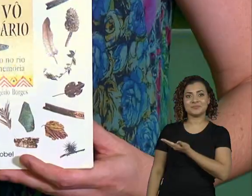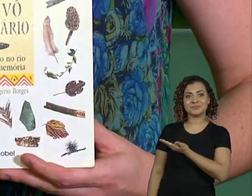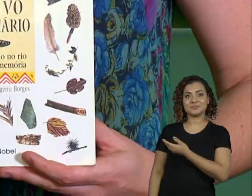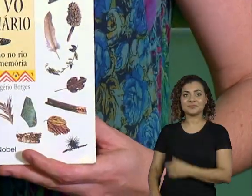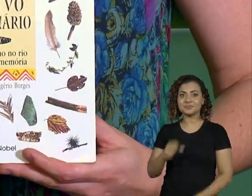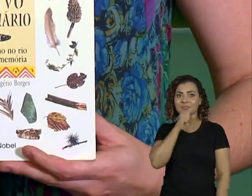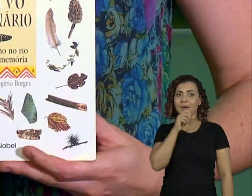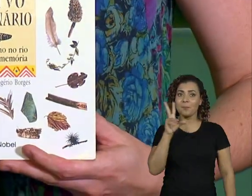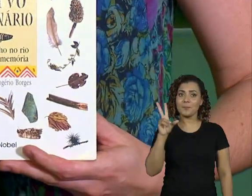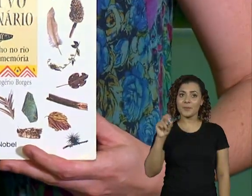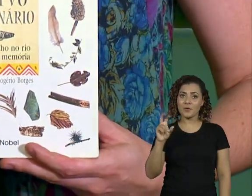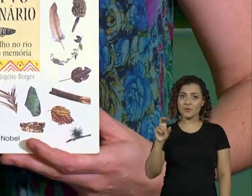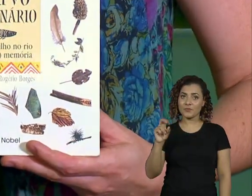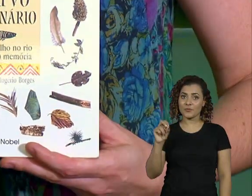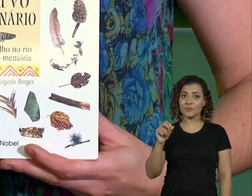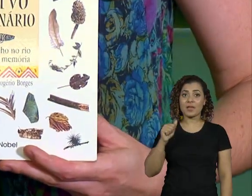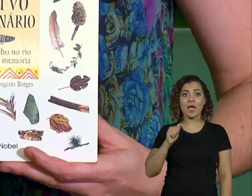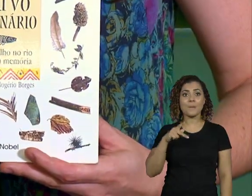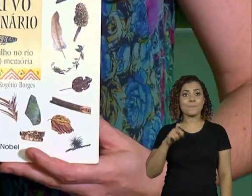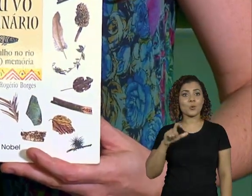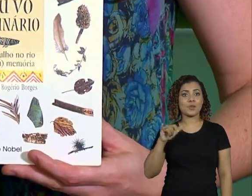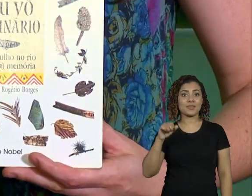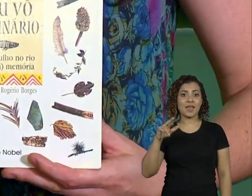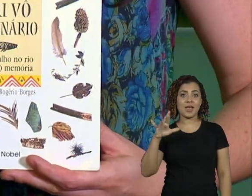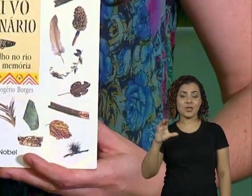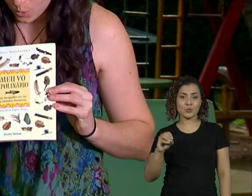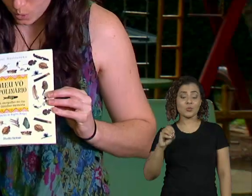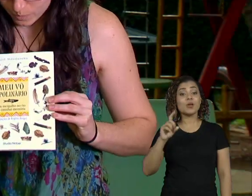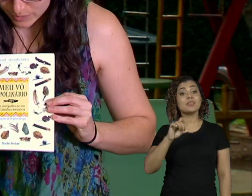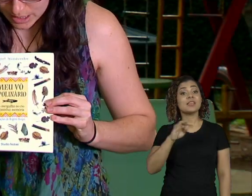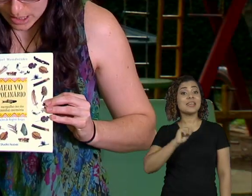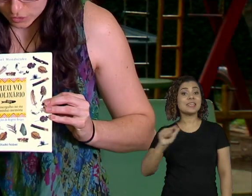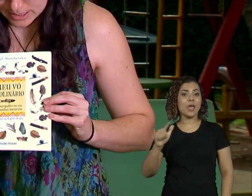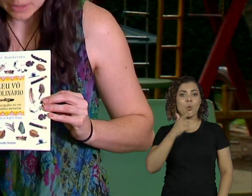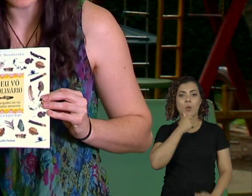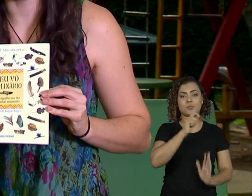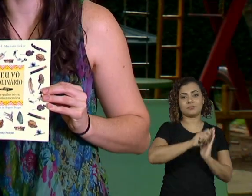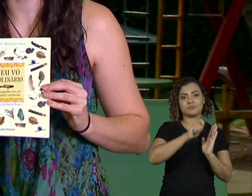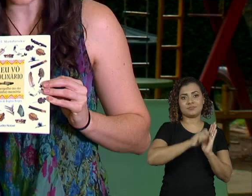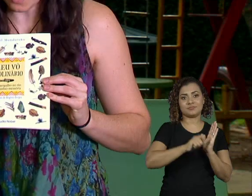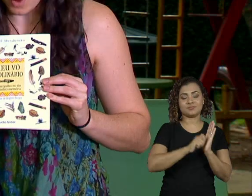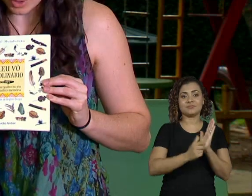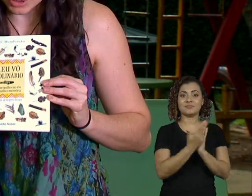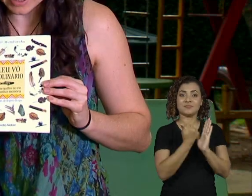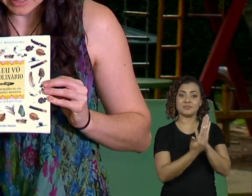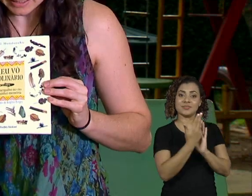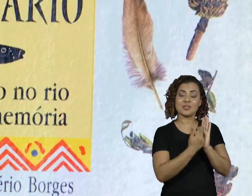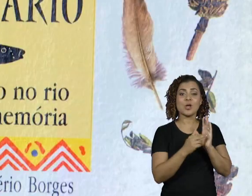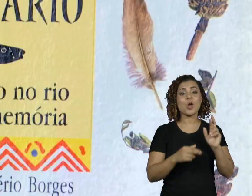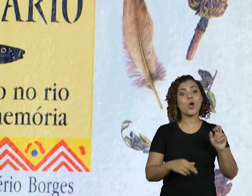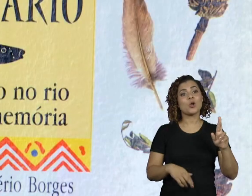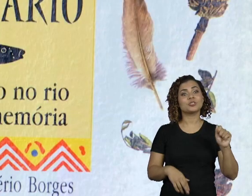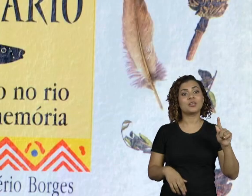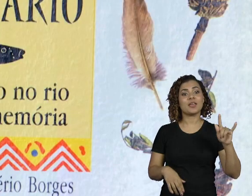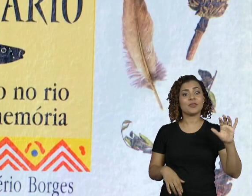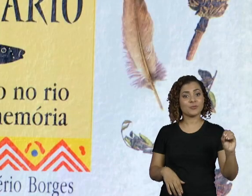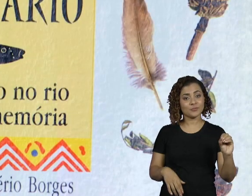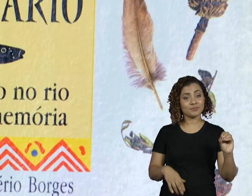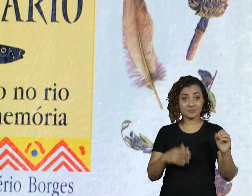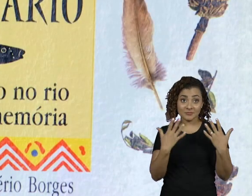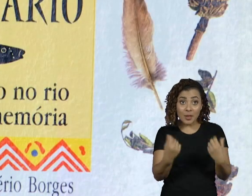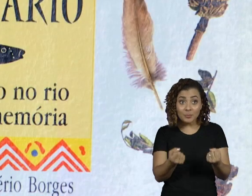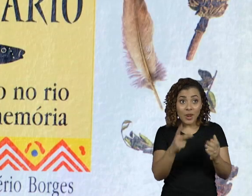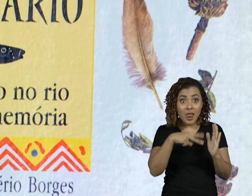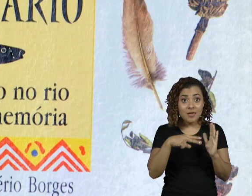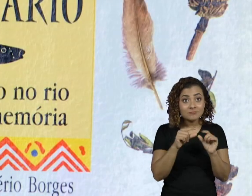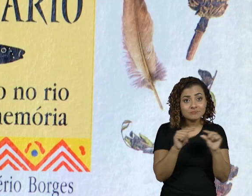Avô Apolinário. Ele é um livro escrito pelo Daniel Munduruku e ilustrado pelo Rogério Borges. Vamos ler um pedacinho?